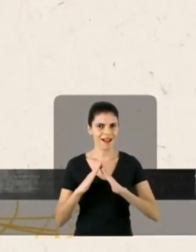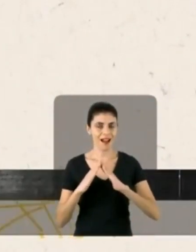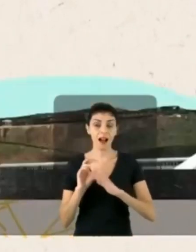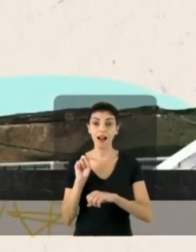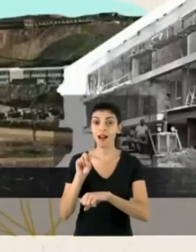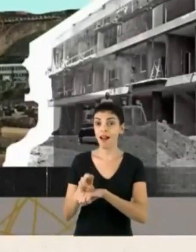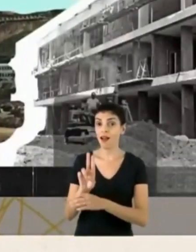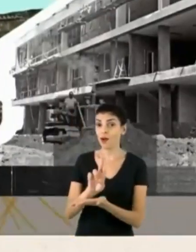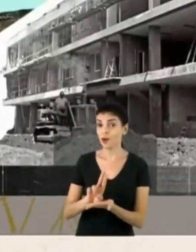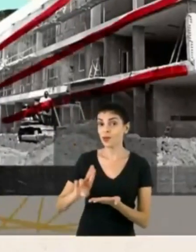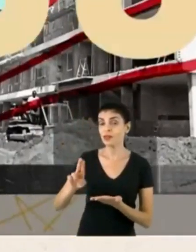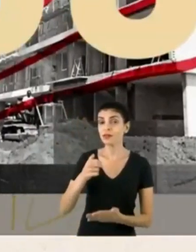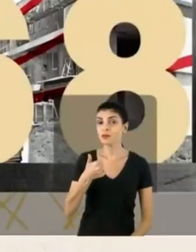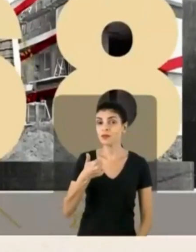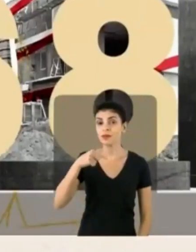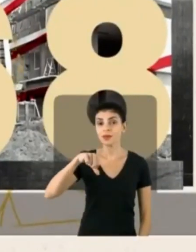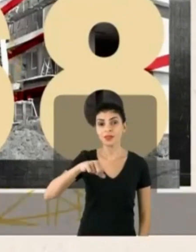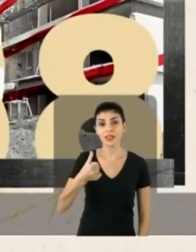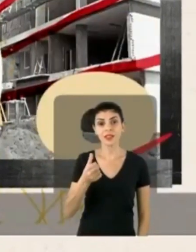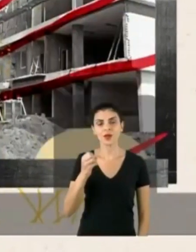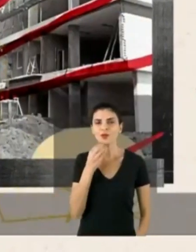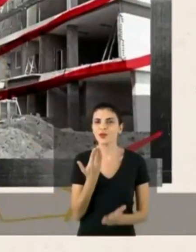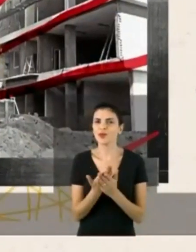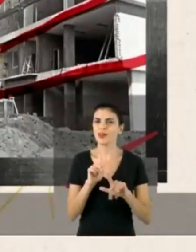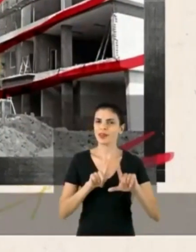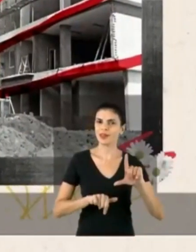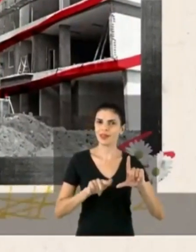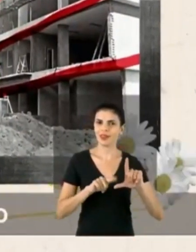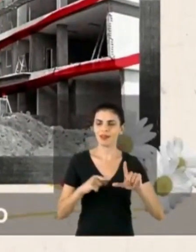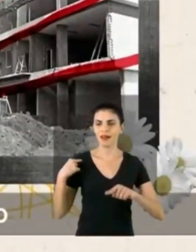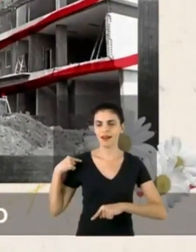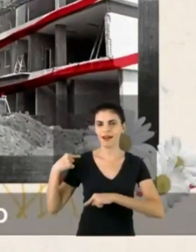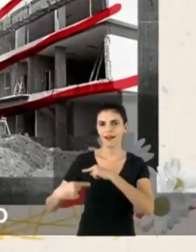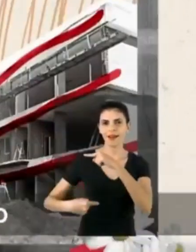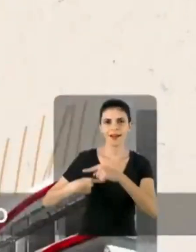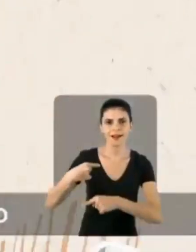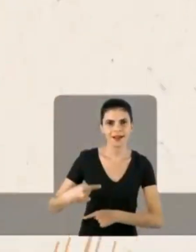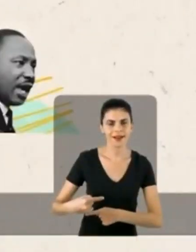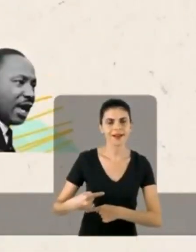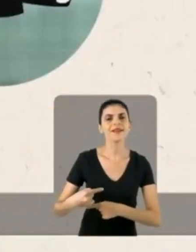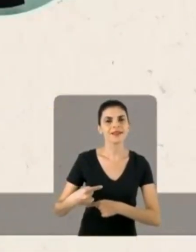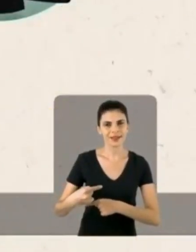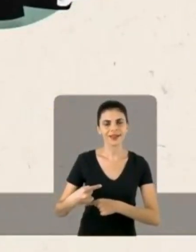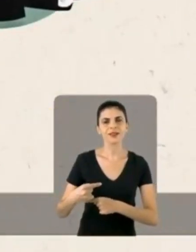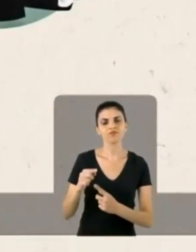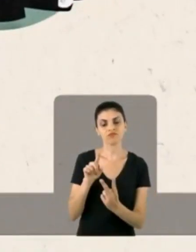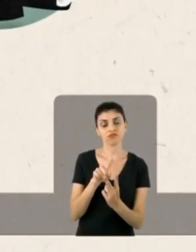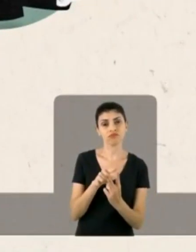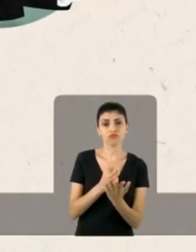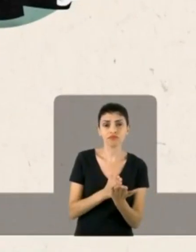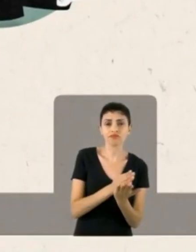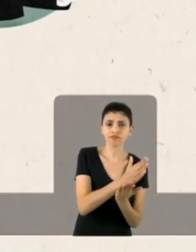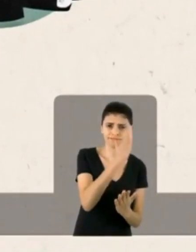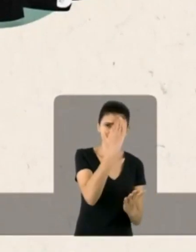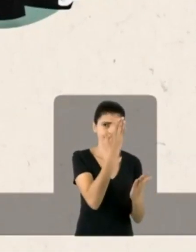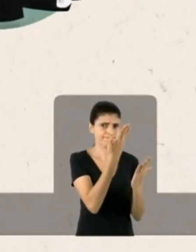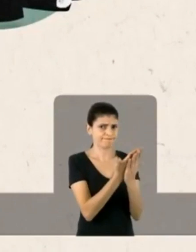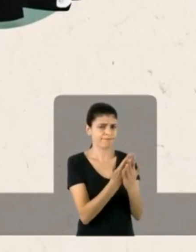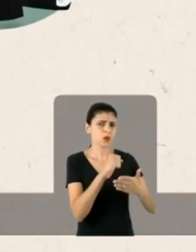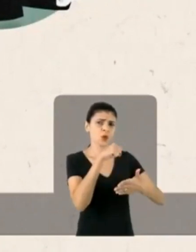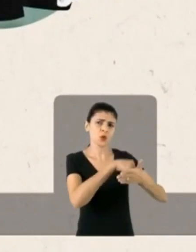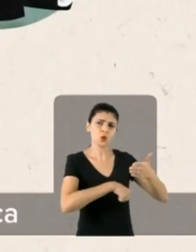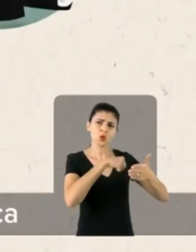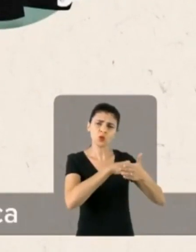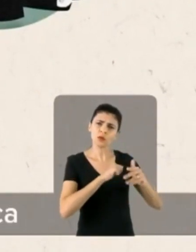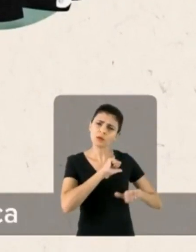casa. Aí eu entrei para a universidade em 68, na Letras. A minha geração, a geração tinha duas grandes idônias. Uns que